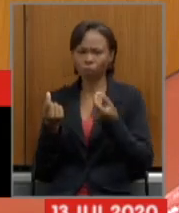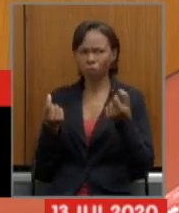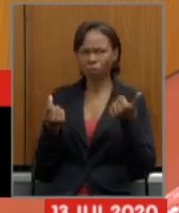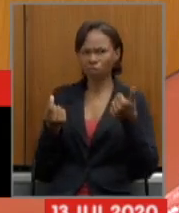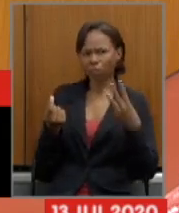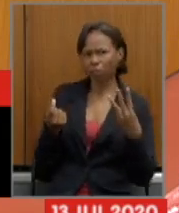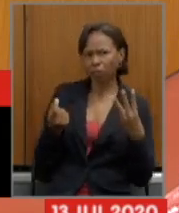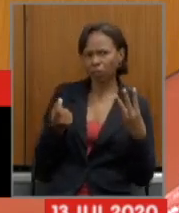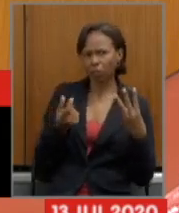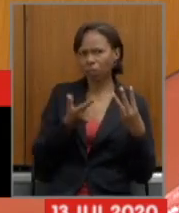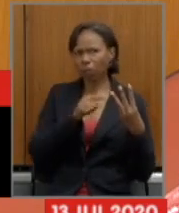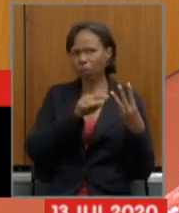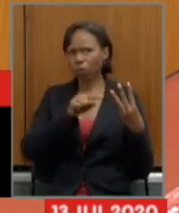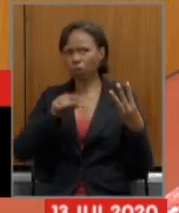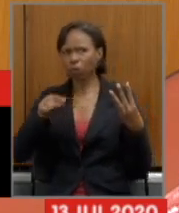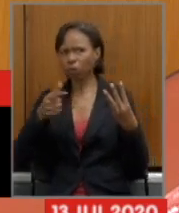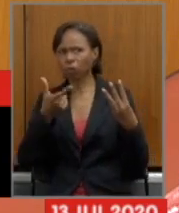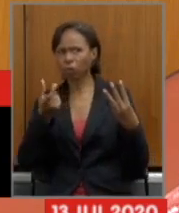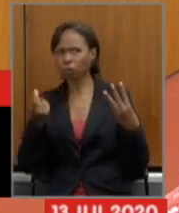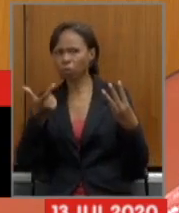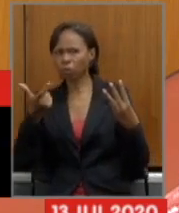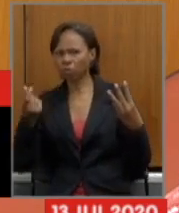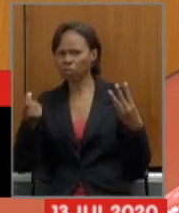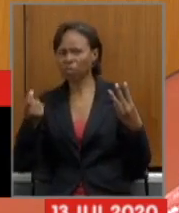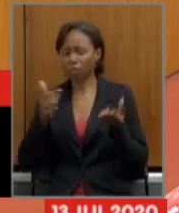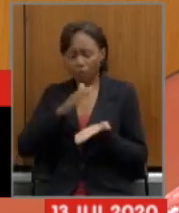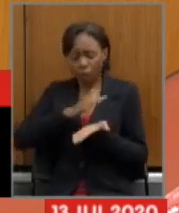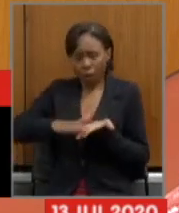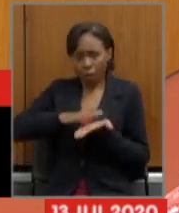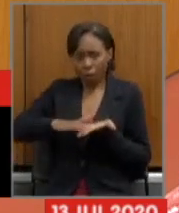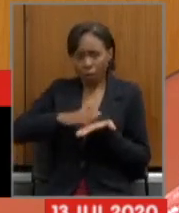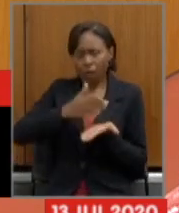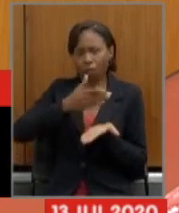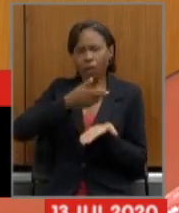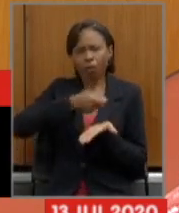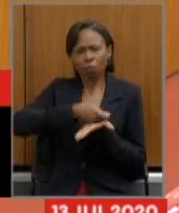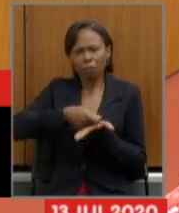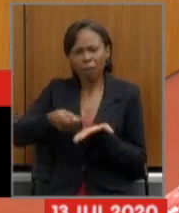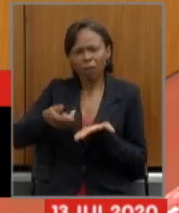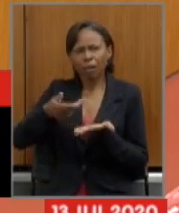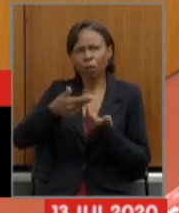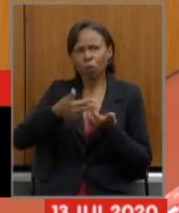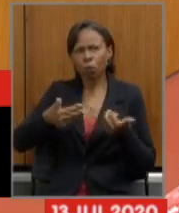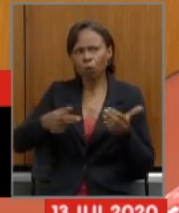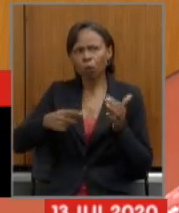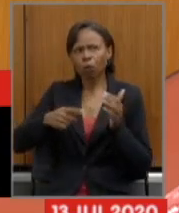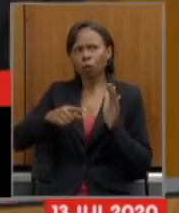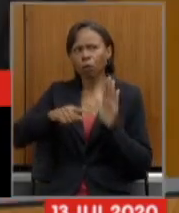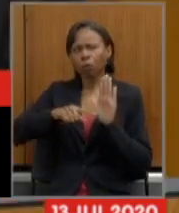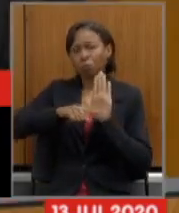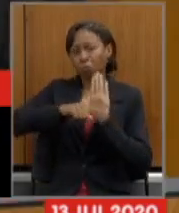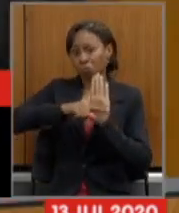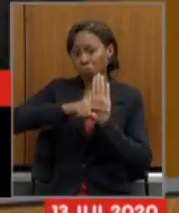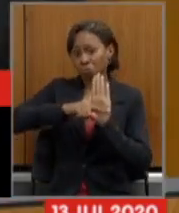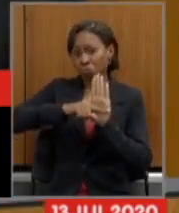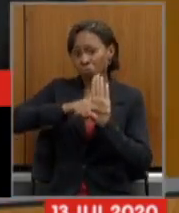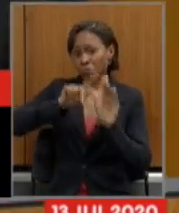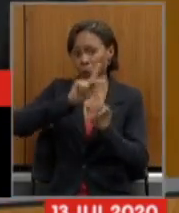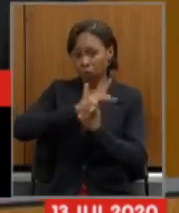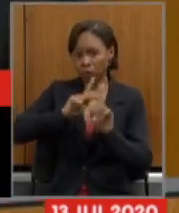essa despesa do deste previdenciário do Estado de Minas